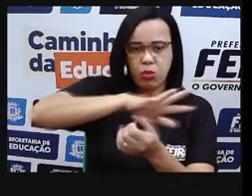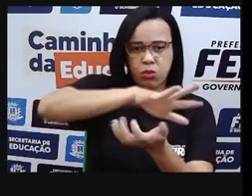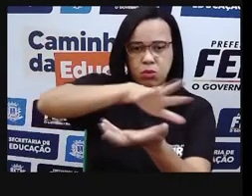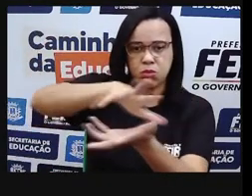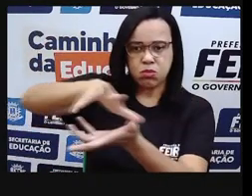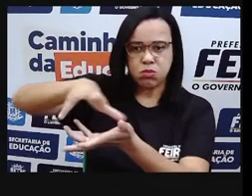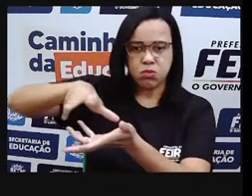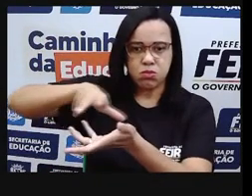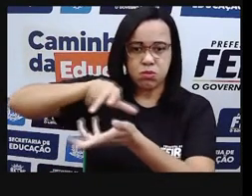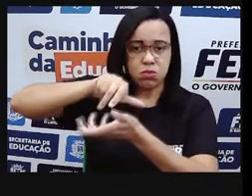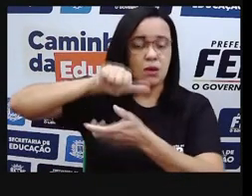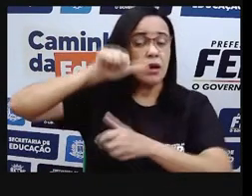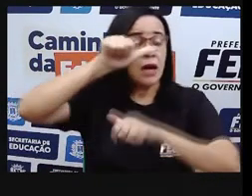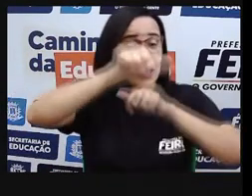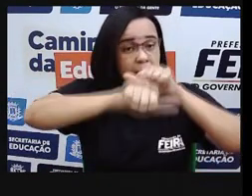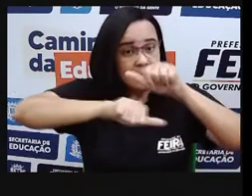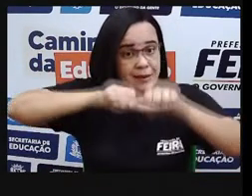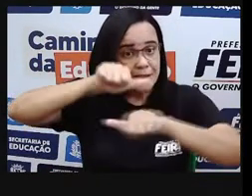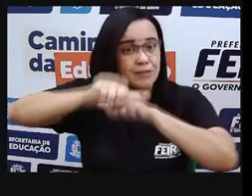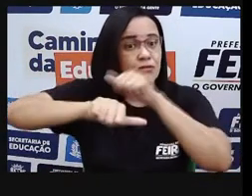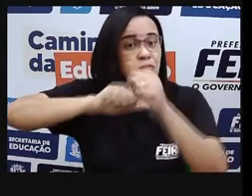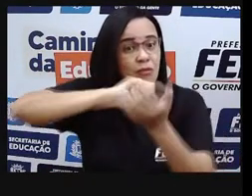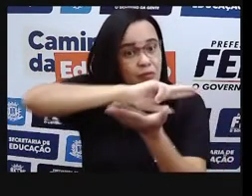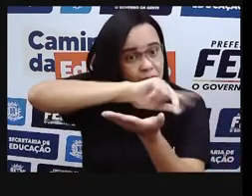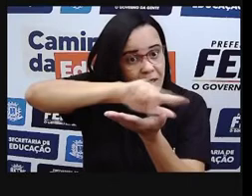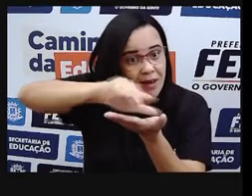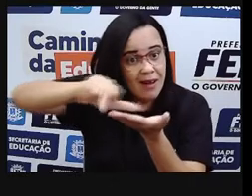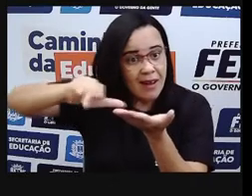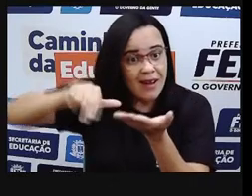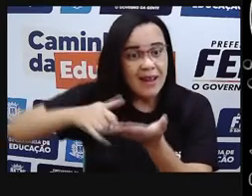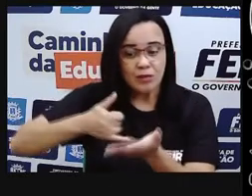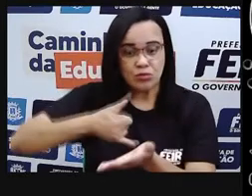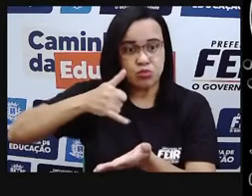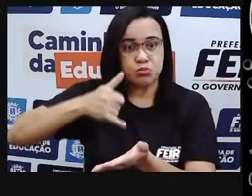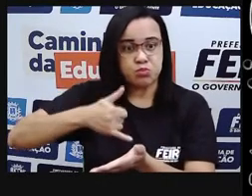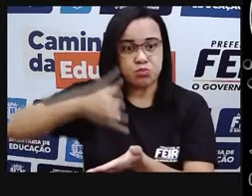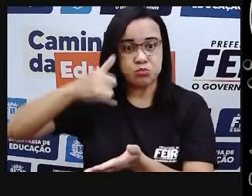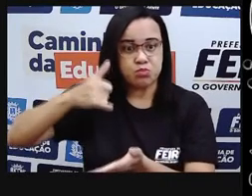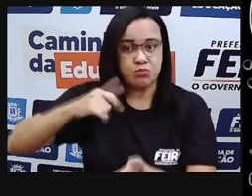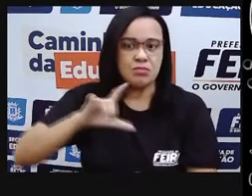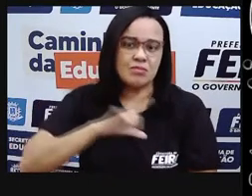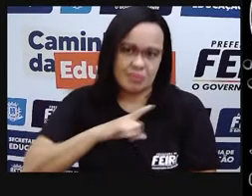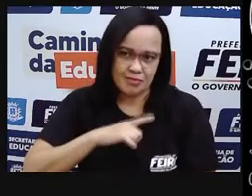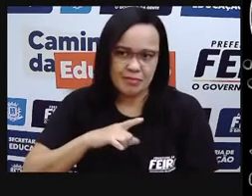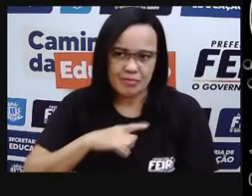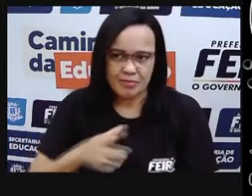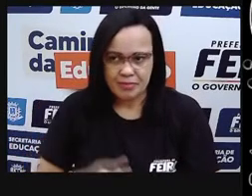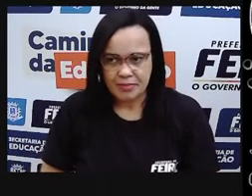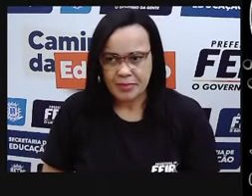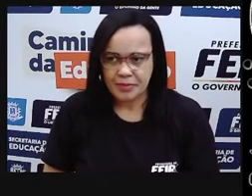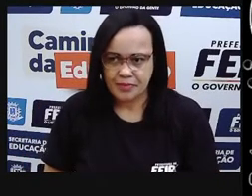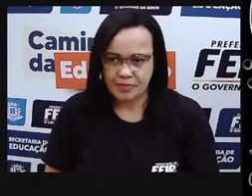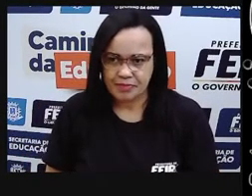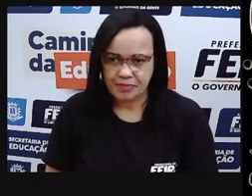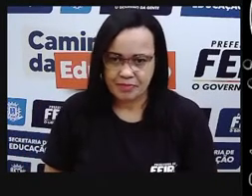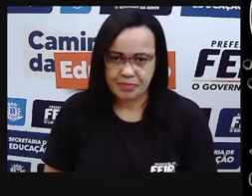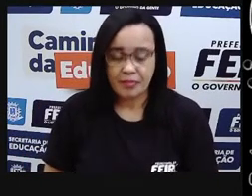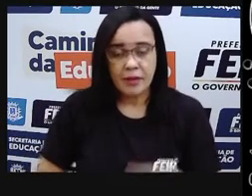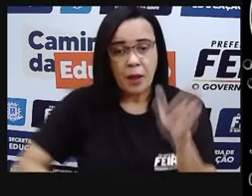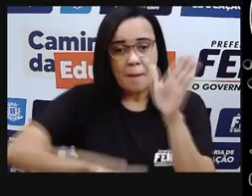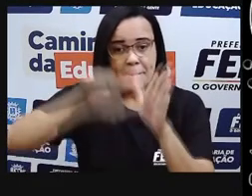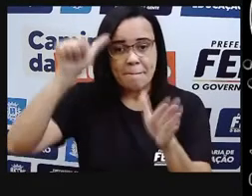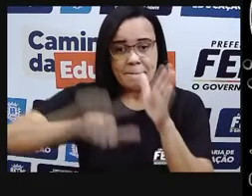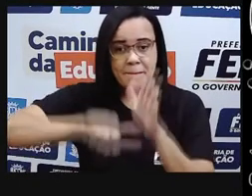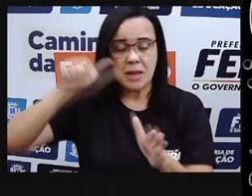em diversos outros tipos de energia. Ah, mas por que transformada? Então, existe um princípio da conservação